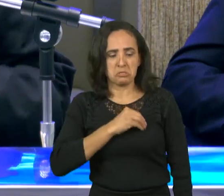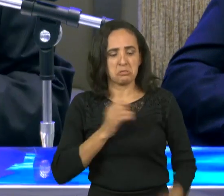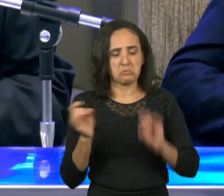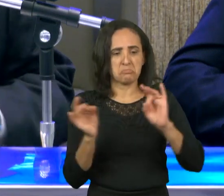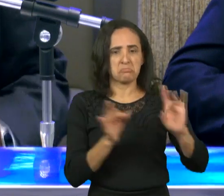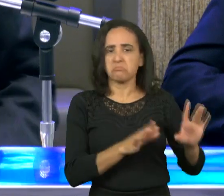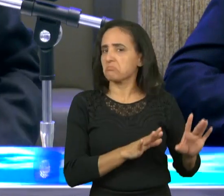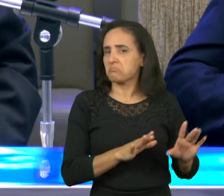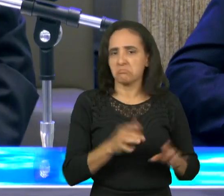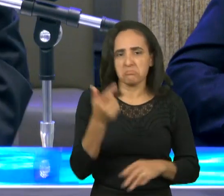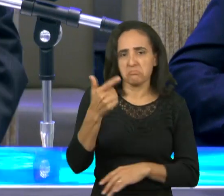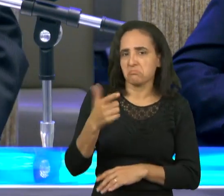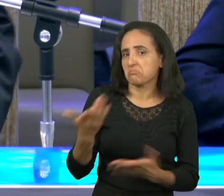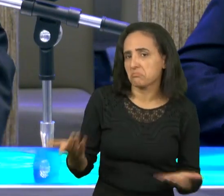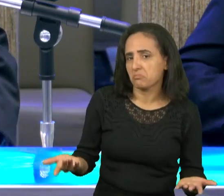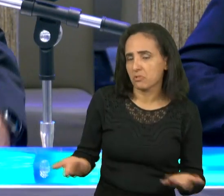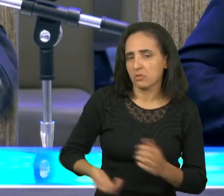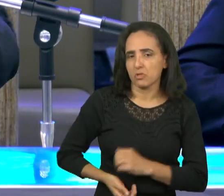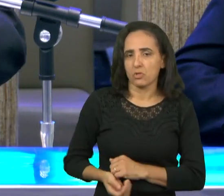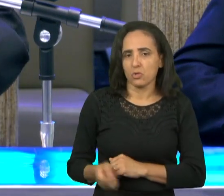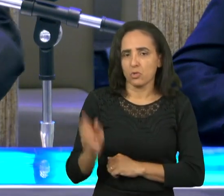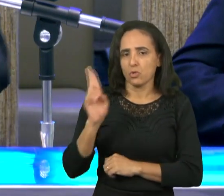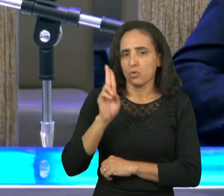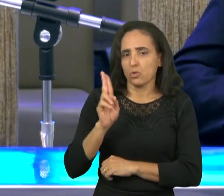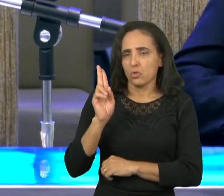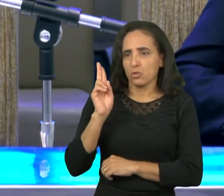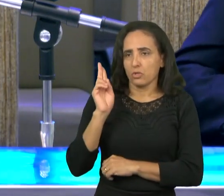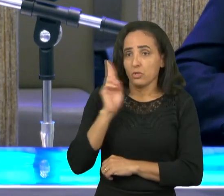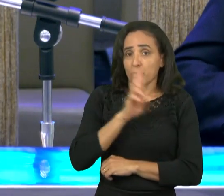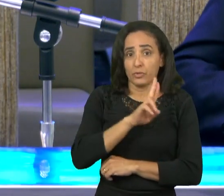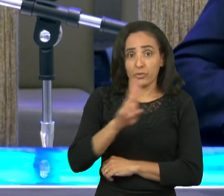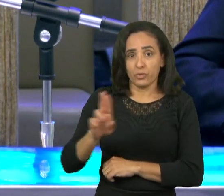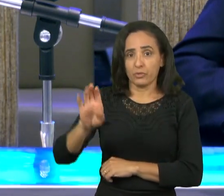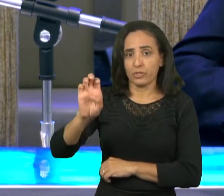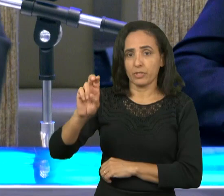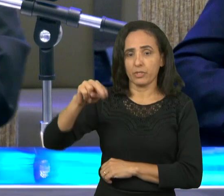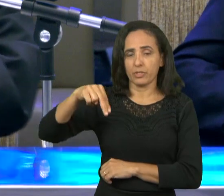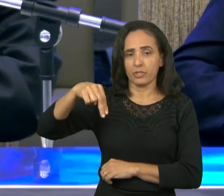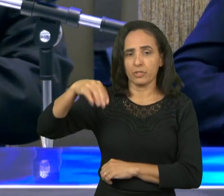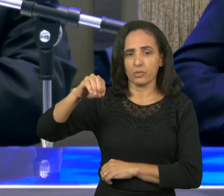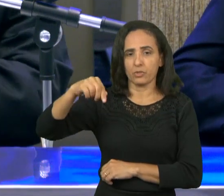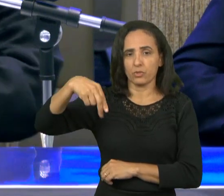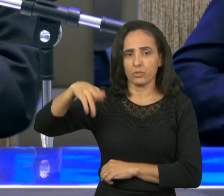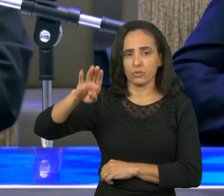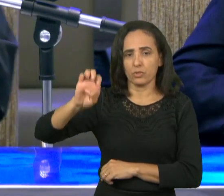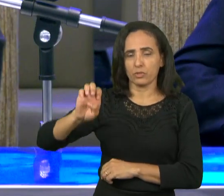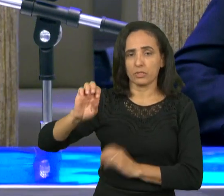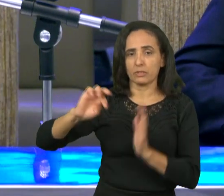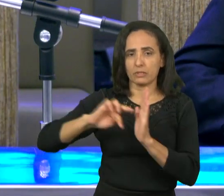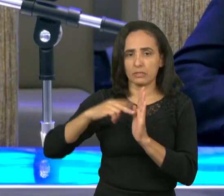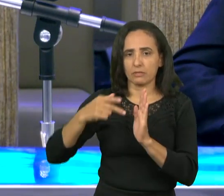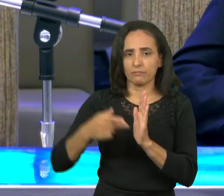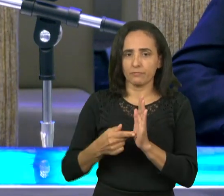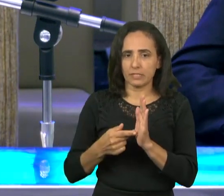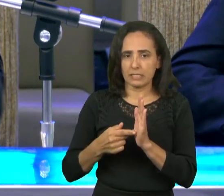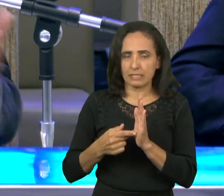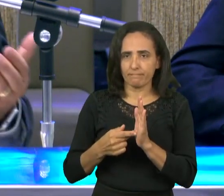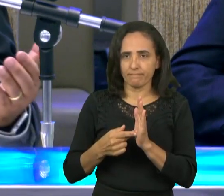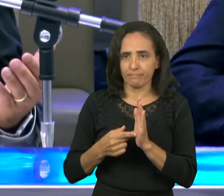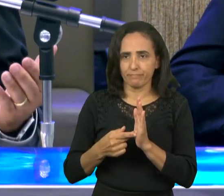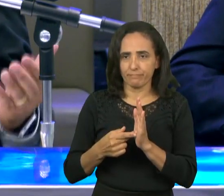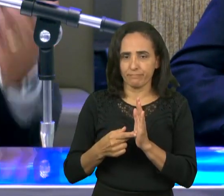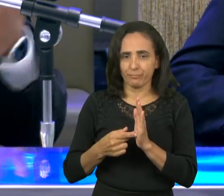interessante que o nome Enoque no hebraico significa mestre. E ele nos está ensinando a sua vida, nos